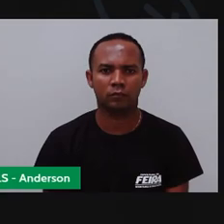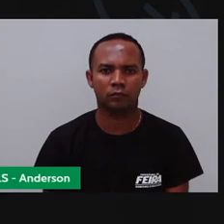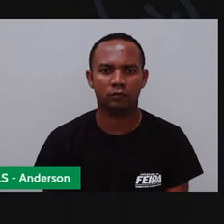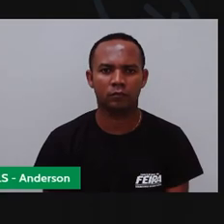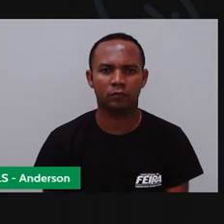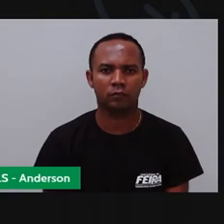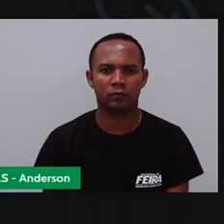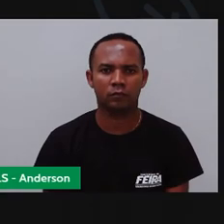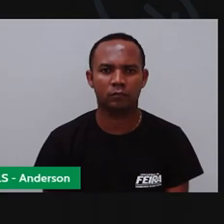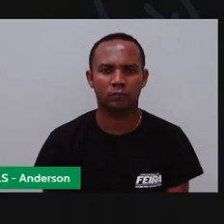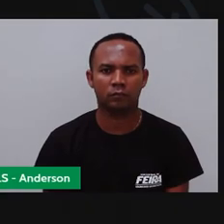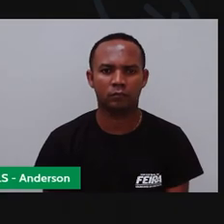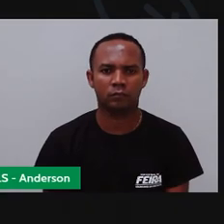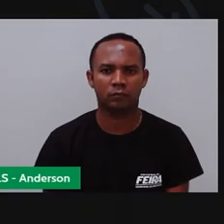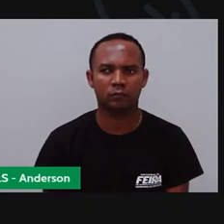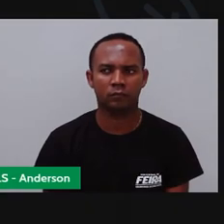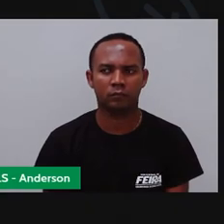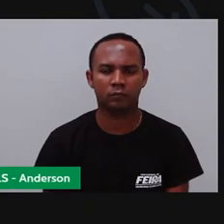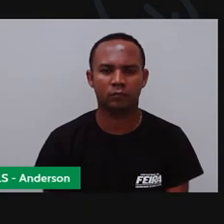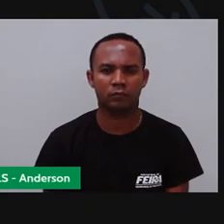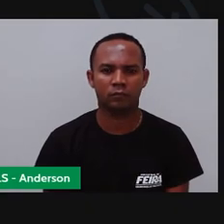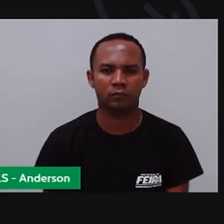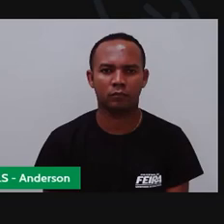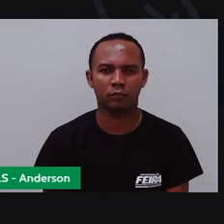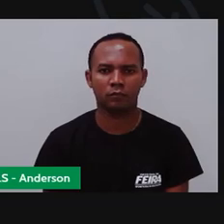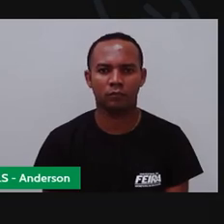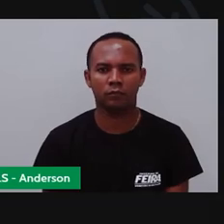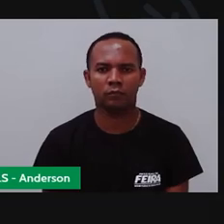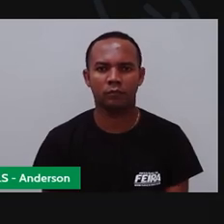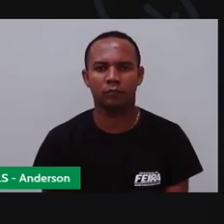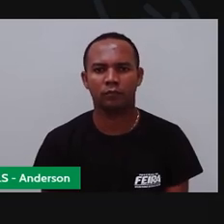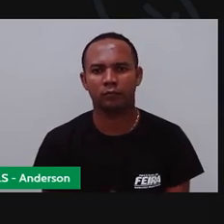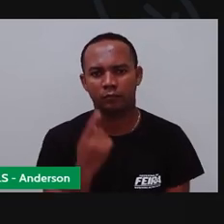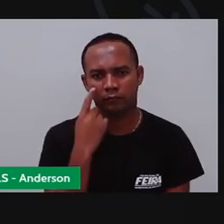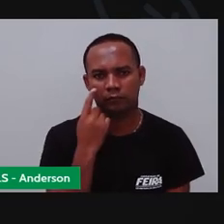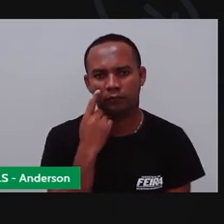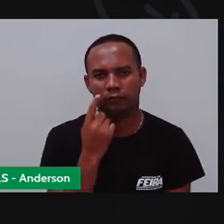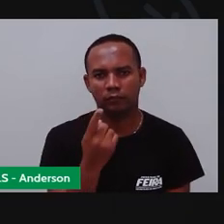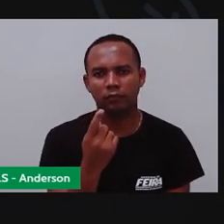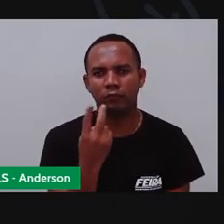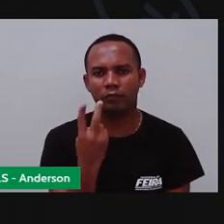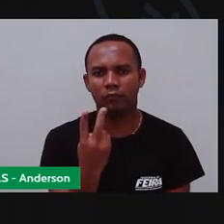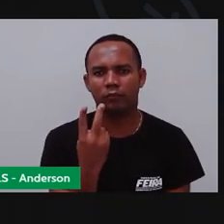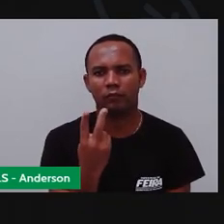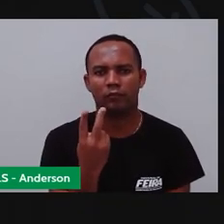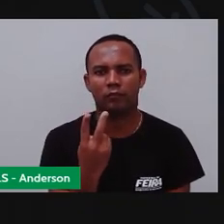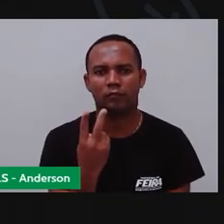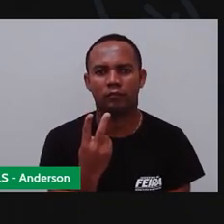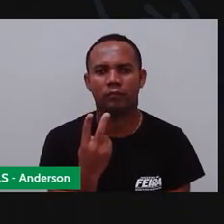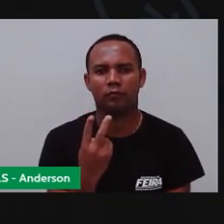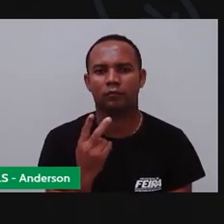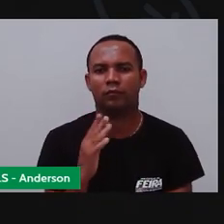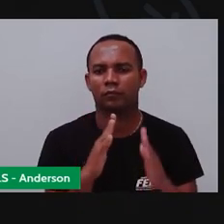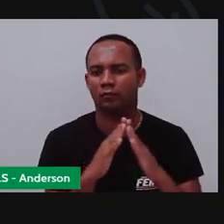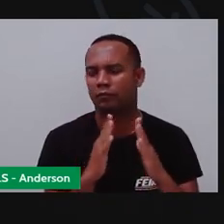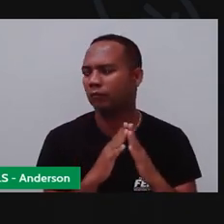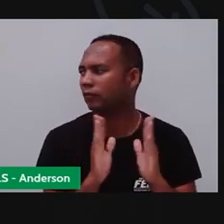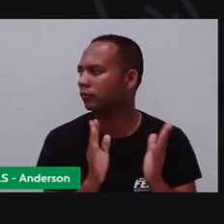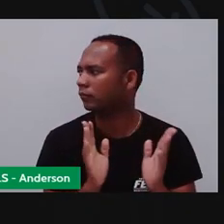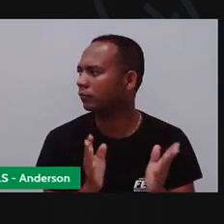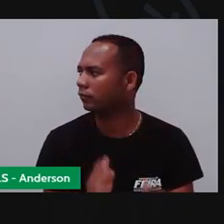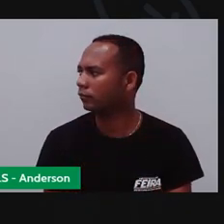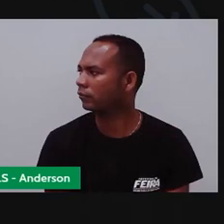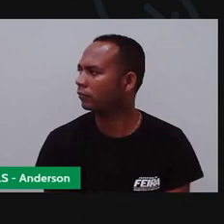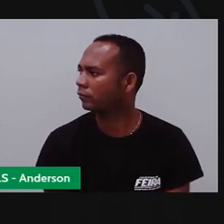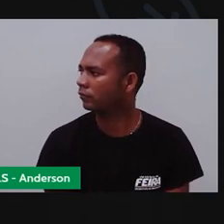Botei aqui atrás também, ó Pra segurar o meu prédio Já temos o quê? Duas coisas Agora eu quero